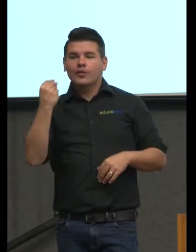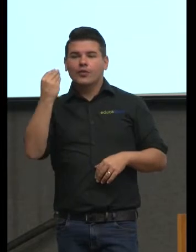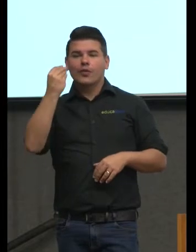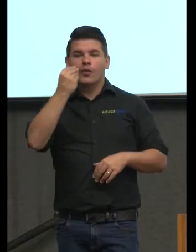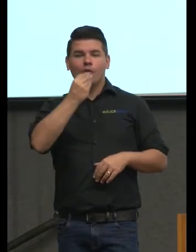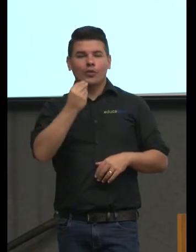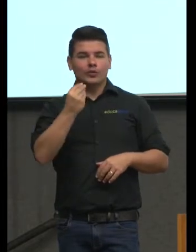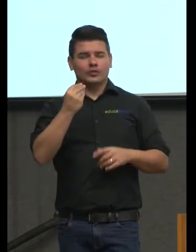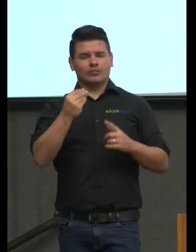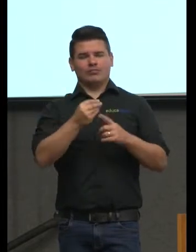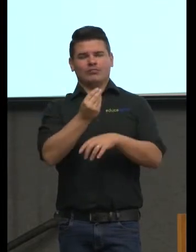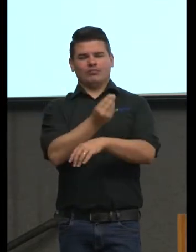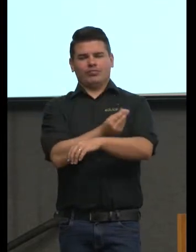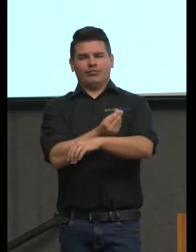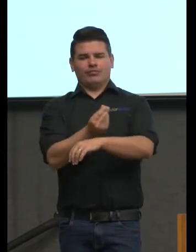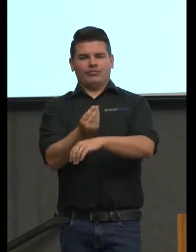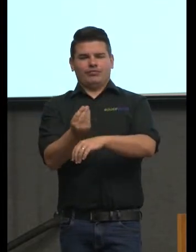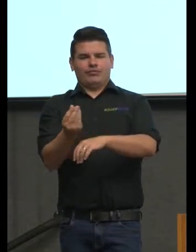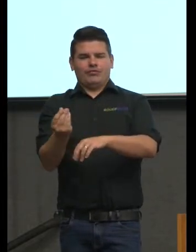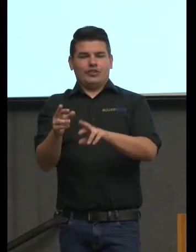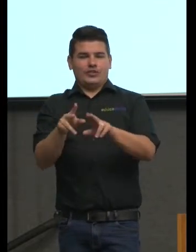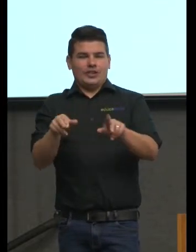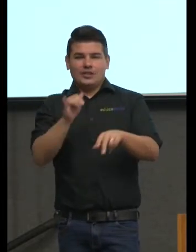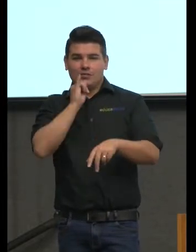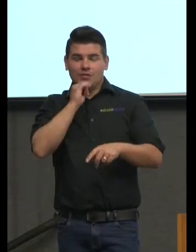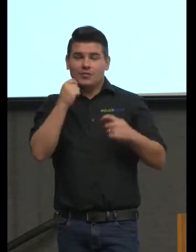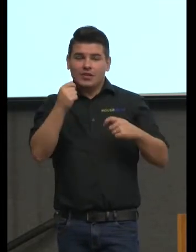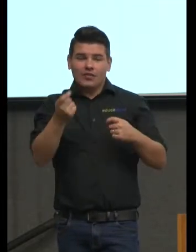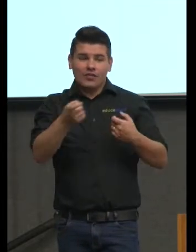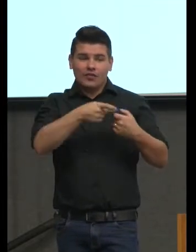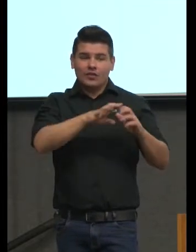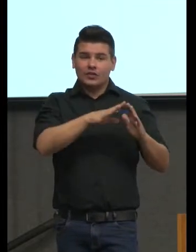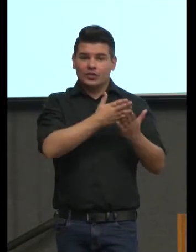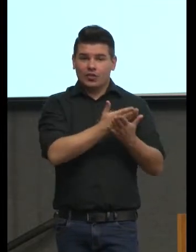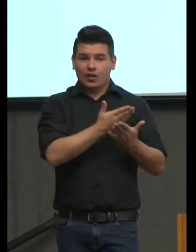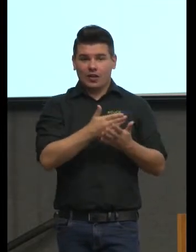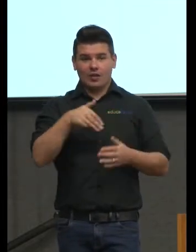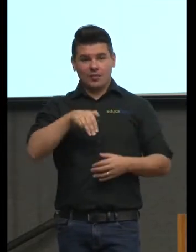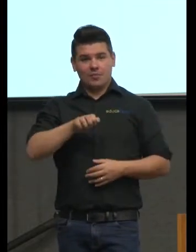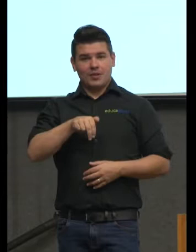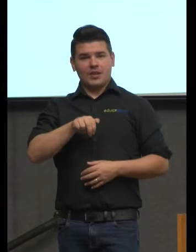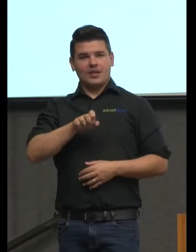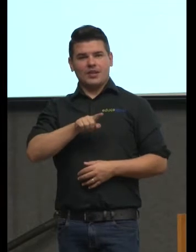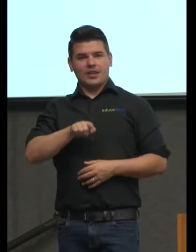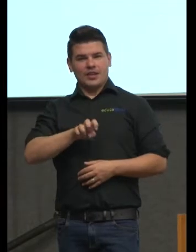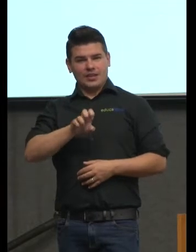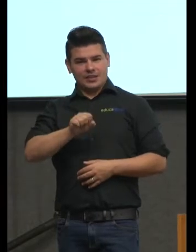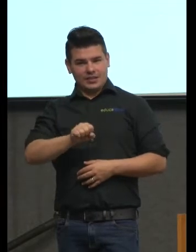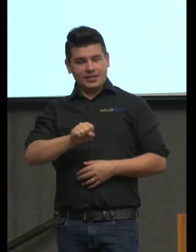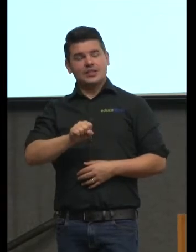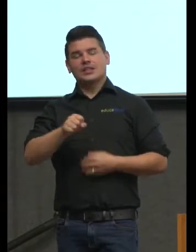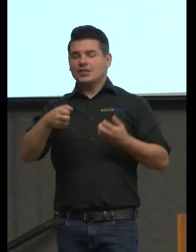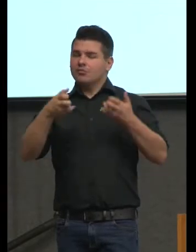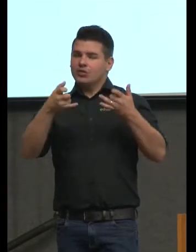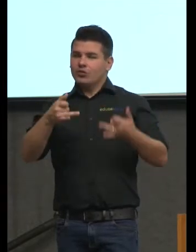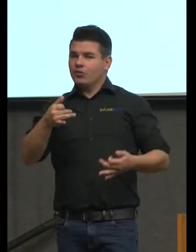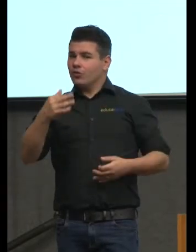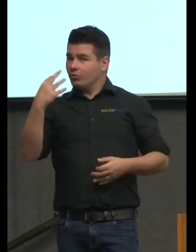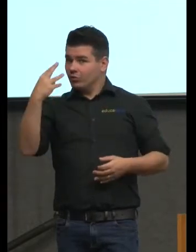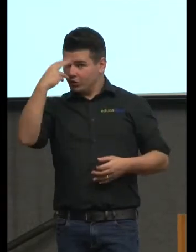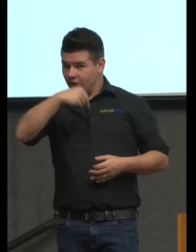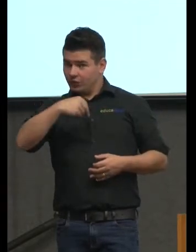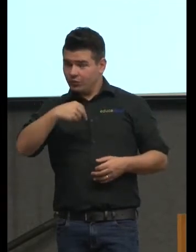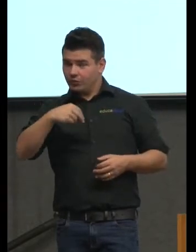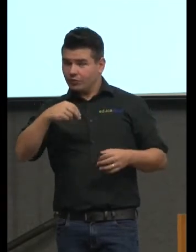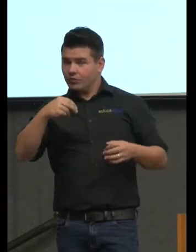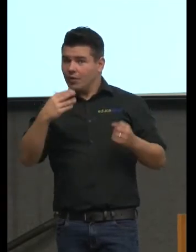sentidos precisaria voltar para a escola o Menezes fez uma fala muito linda no fundo falando sobre